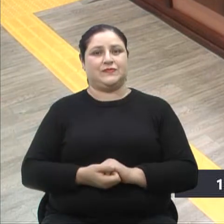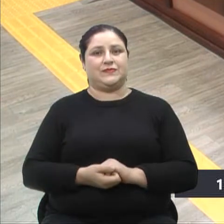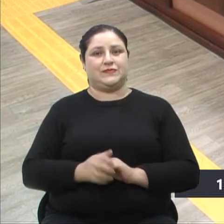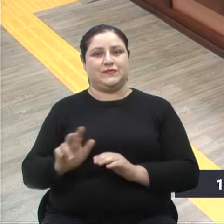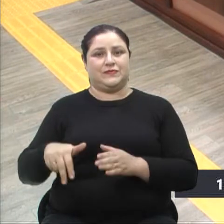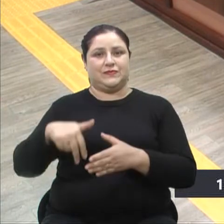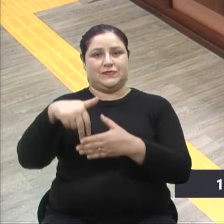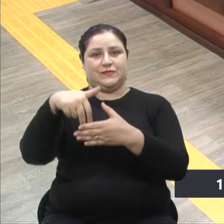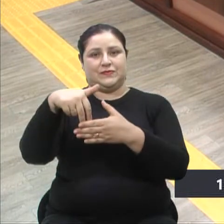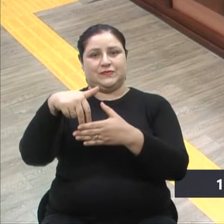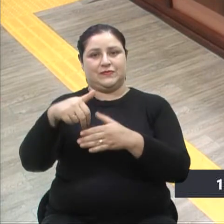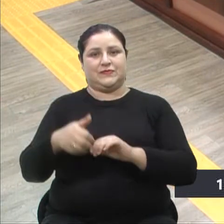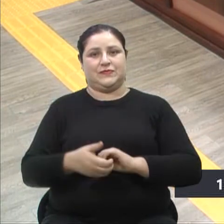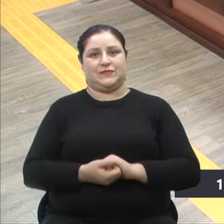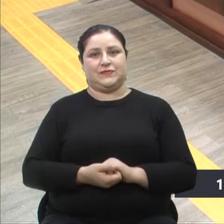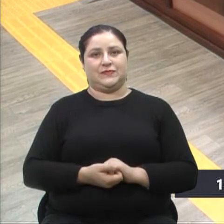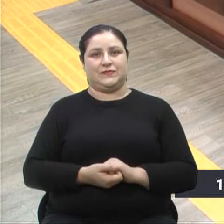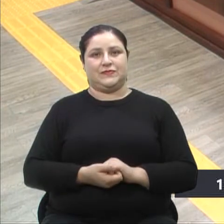tribuna.